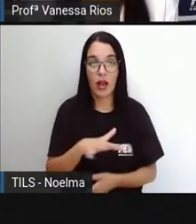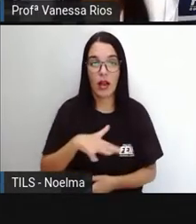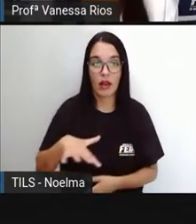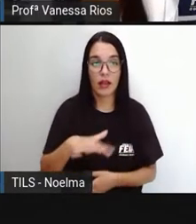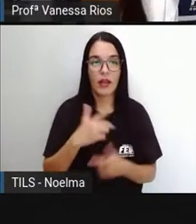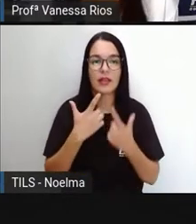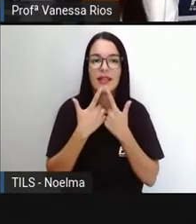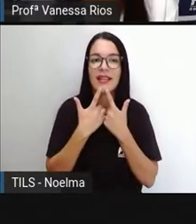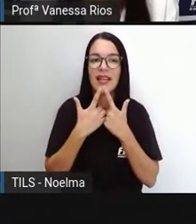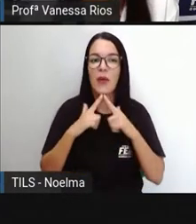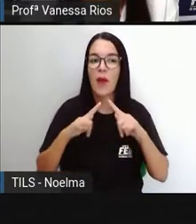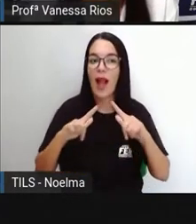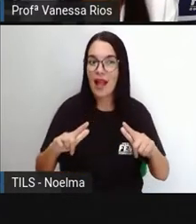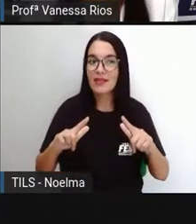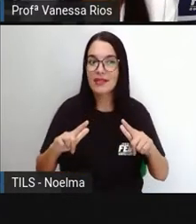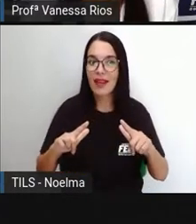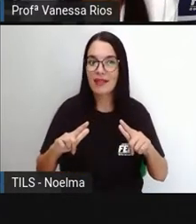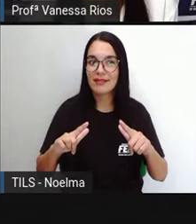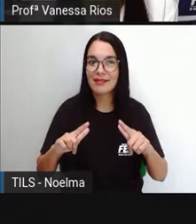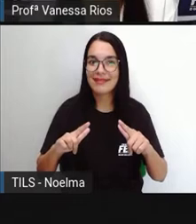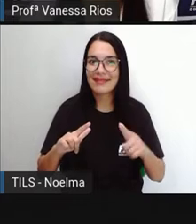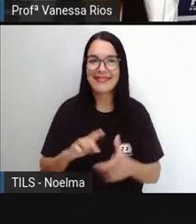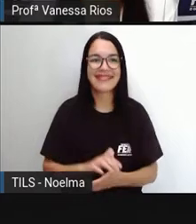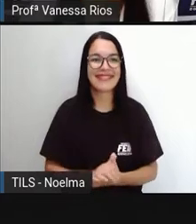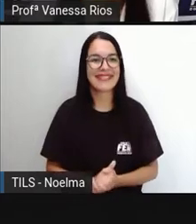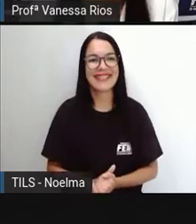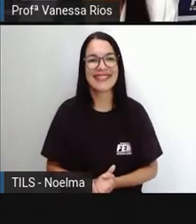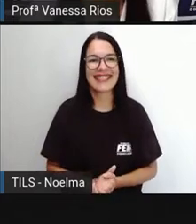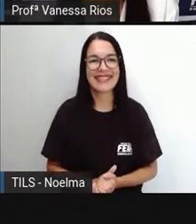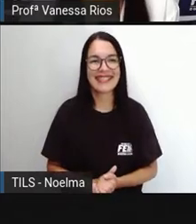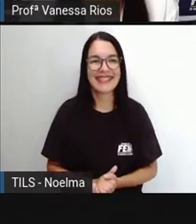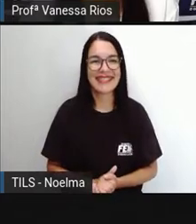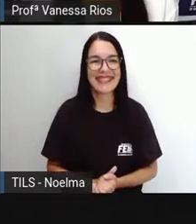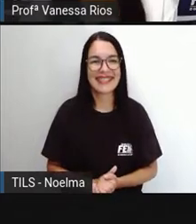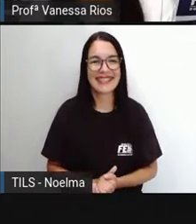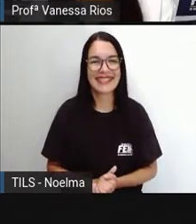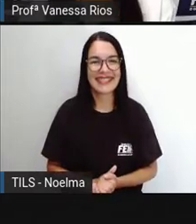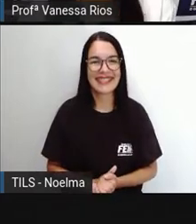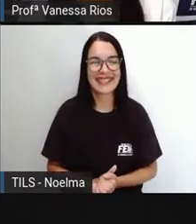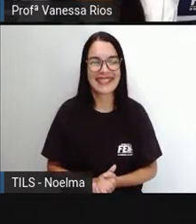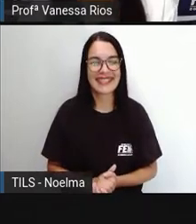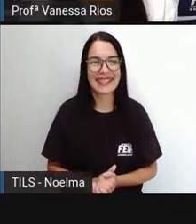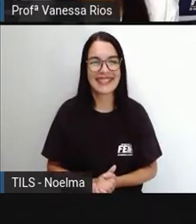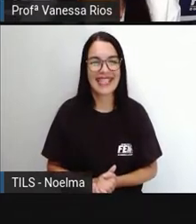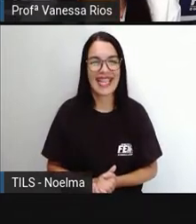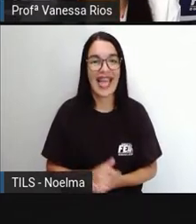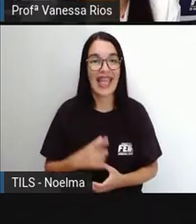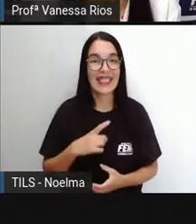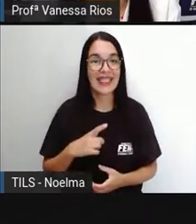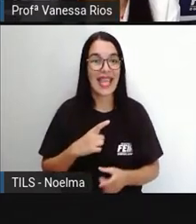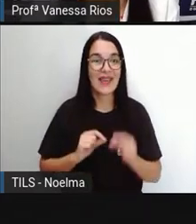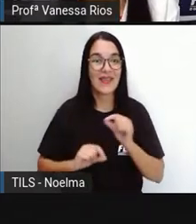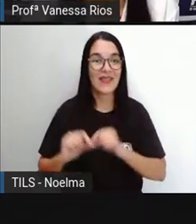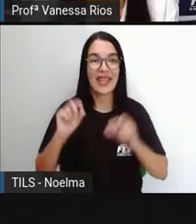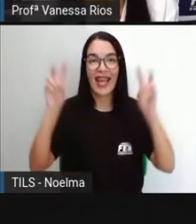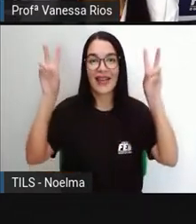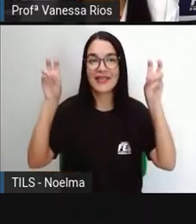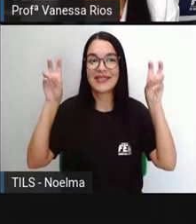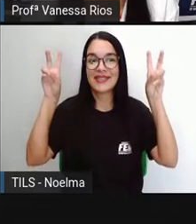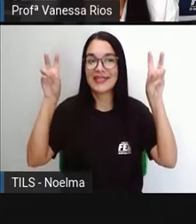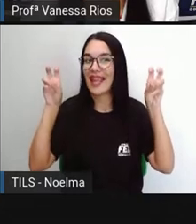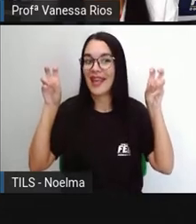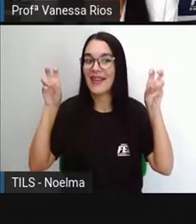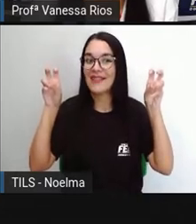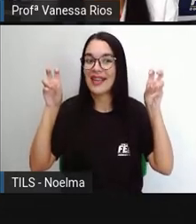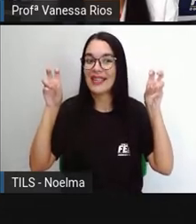linguagens. A pró passou bem rápido, não foi? Nossa aula é de linguagens e nessa aula de linguagens nós vamos